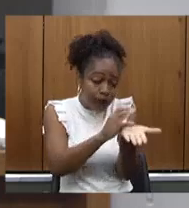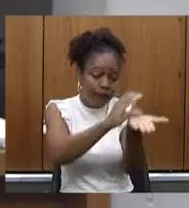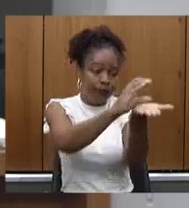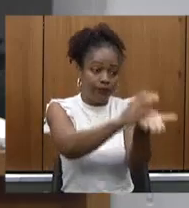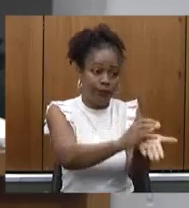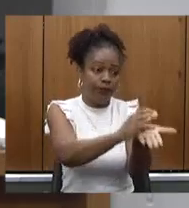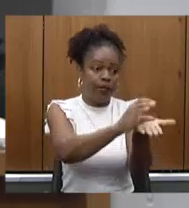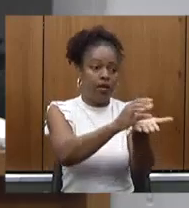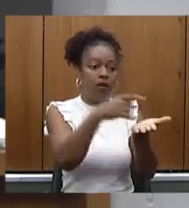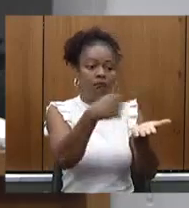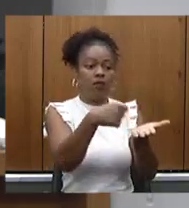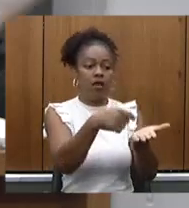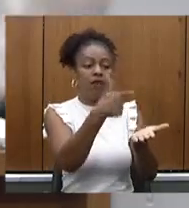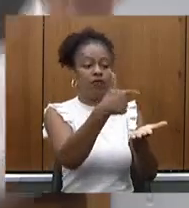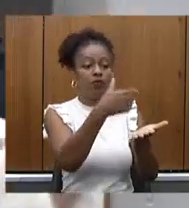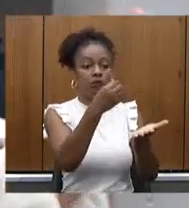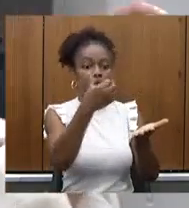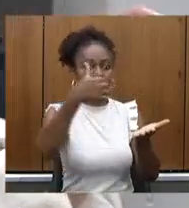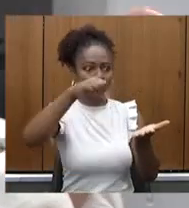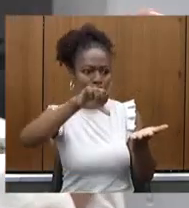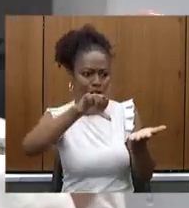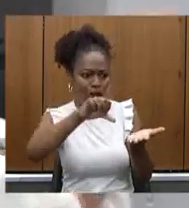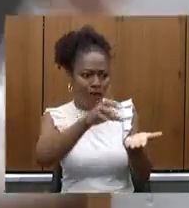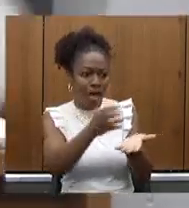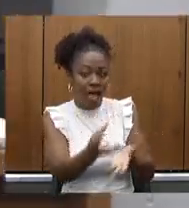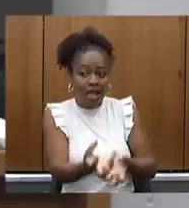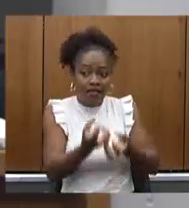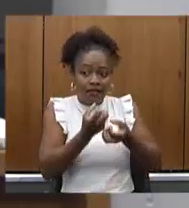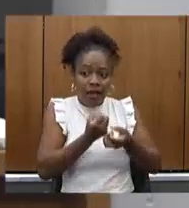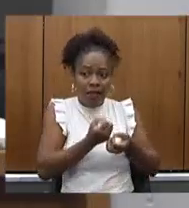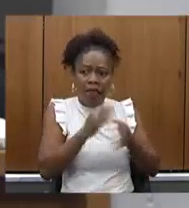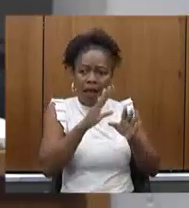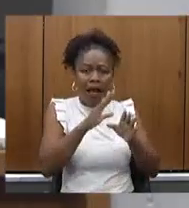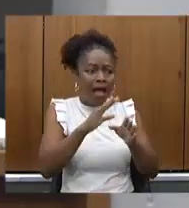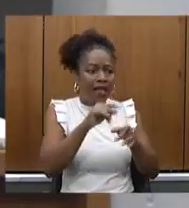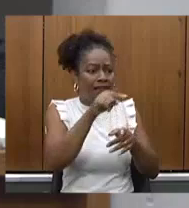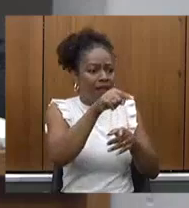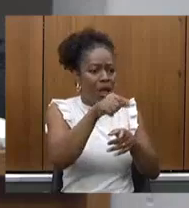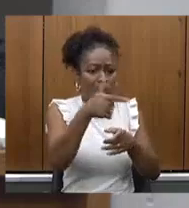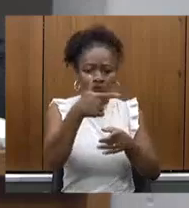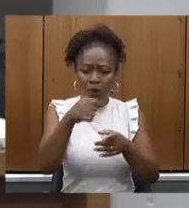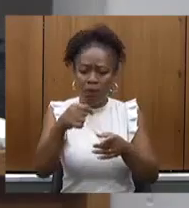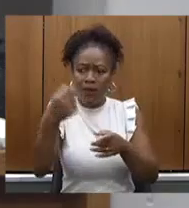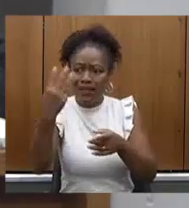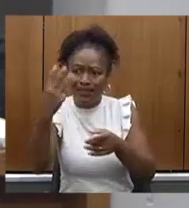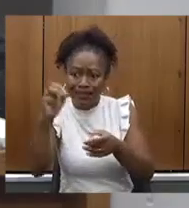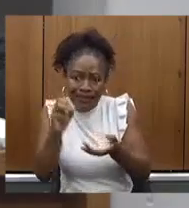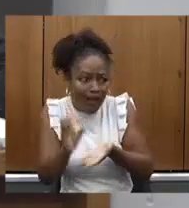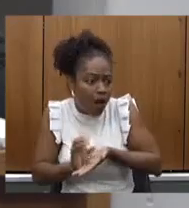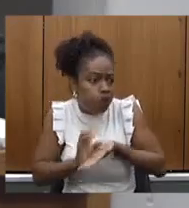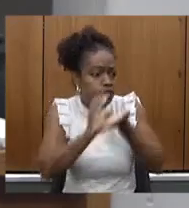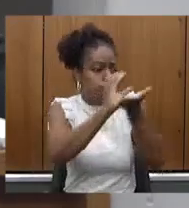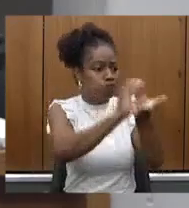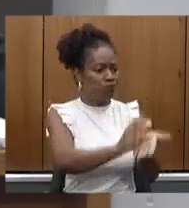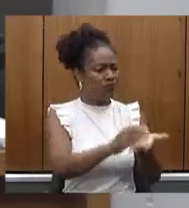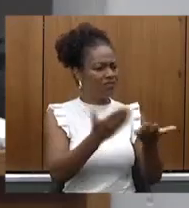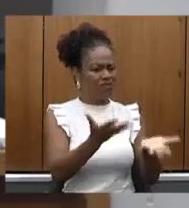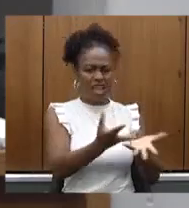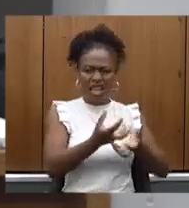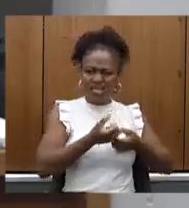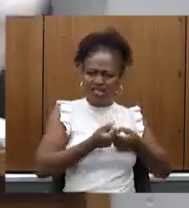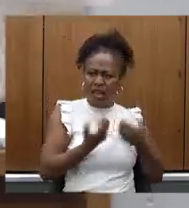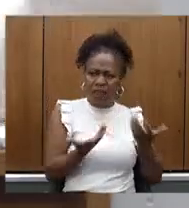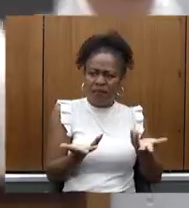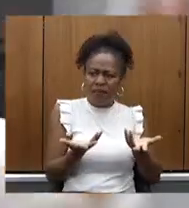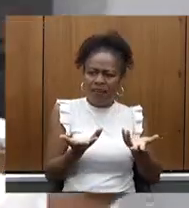e ele vai receber em 2030 não repara 2019 gente recurso da saúde quando você faz